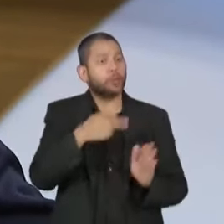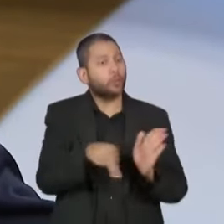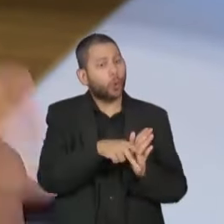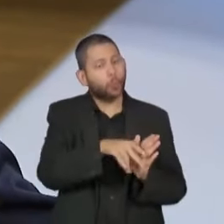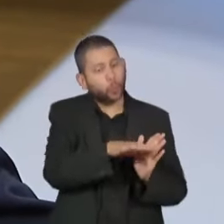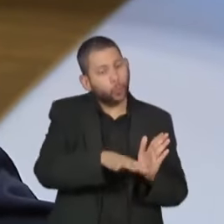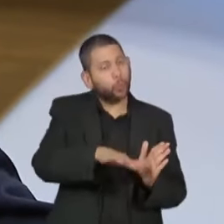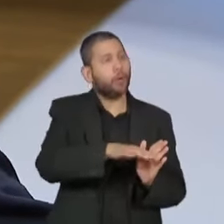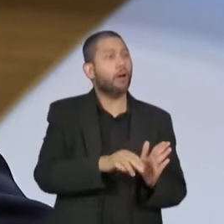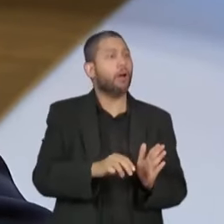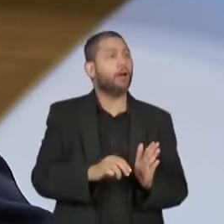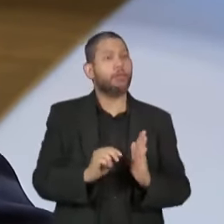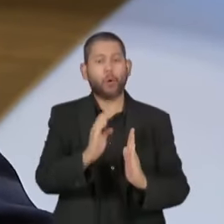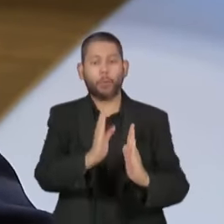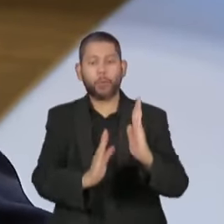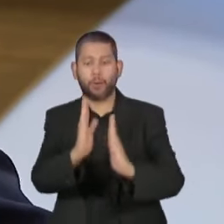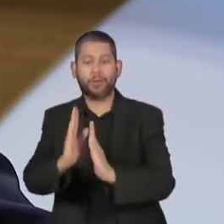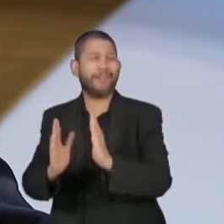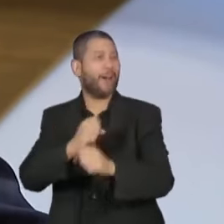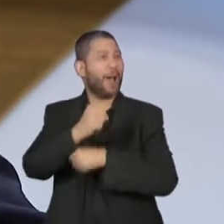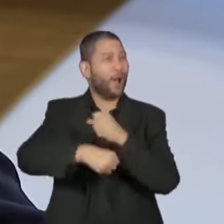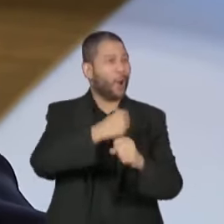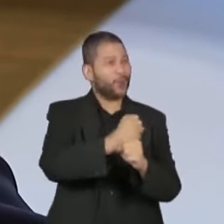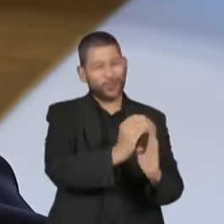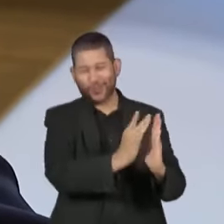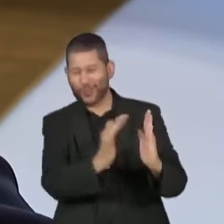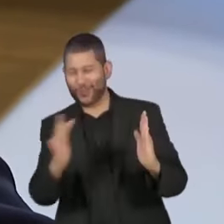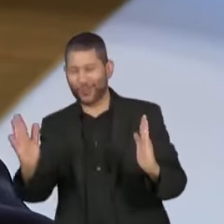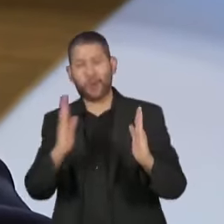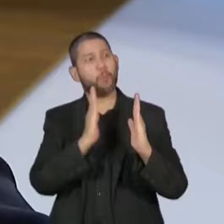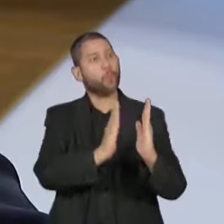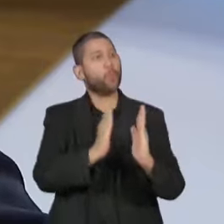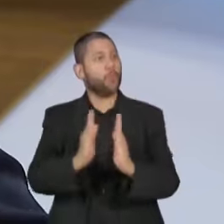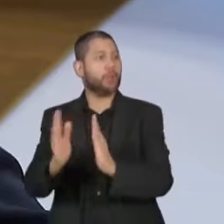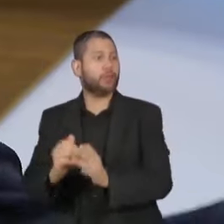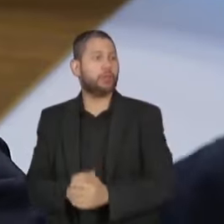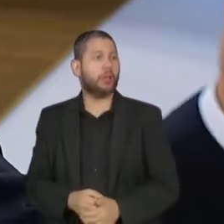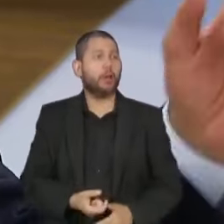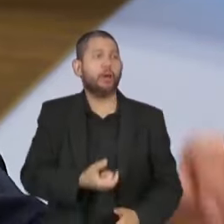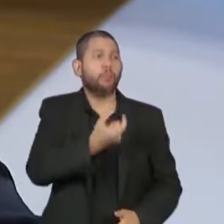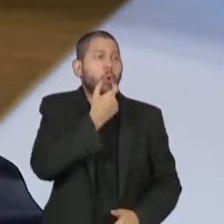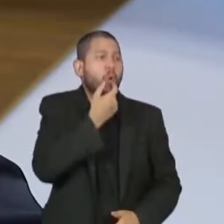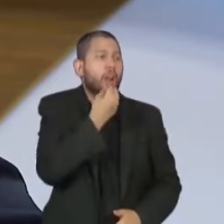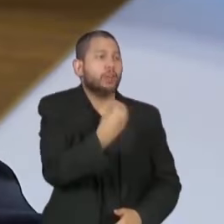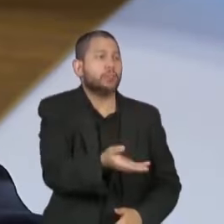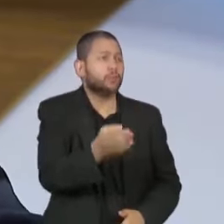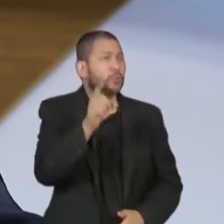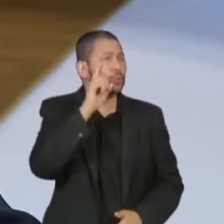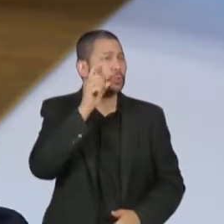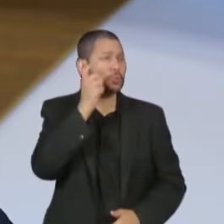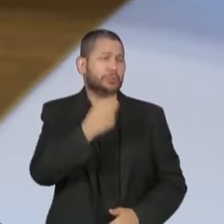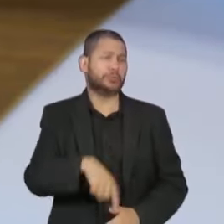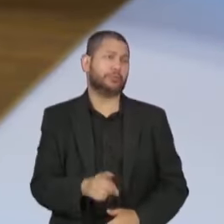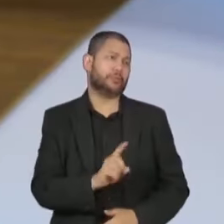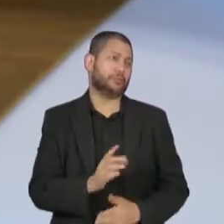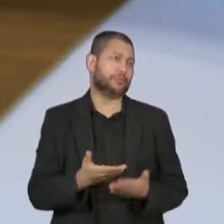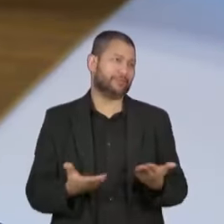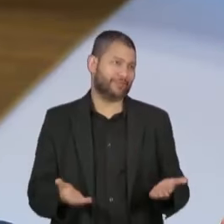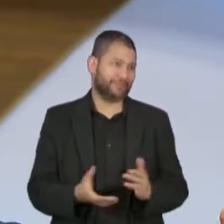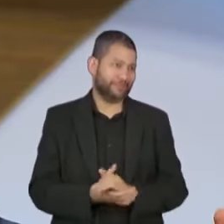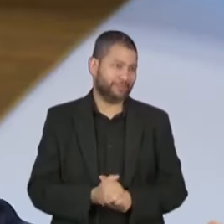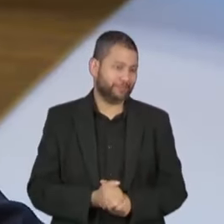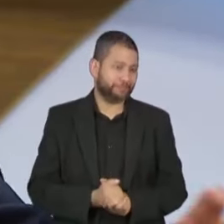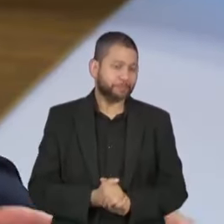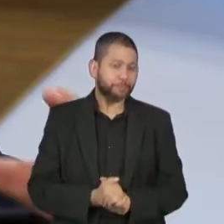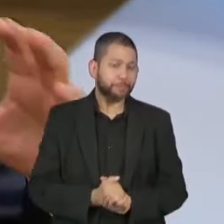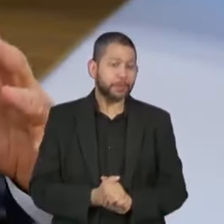são sazonais. Mas, enfim, dá para fugir. Você não precisa dar bolacha todo dia para a criança, por exemplo. Então,